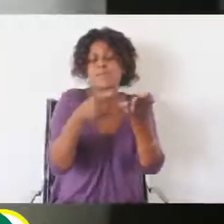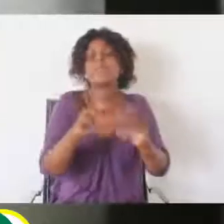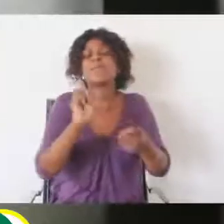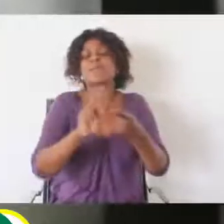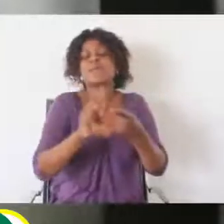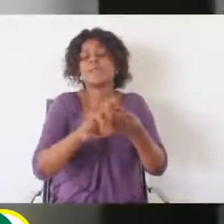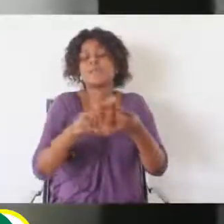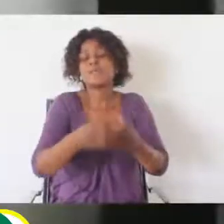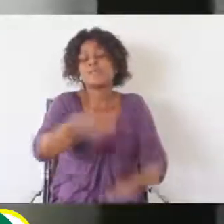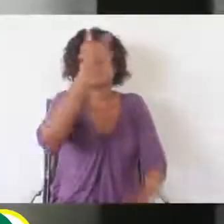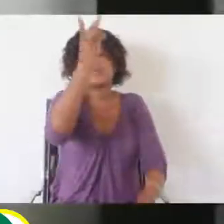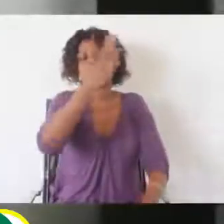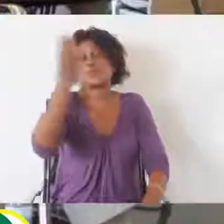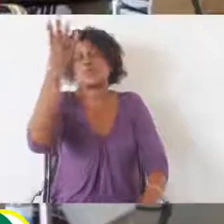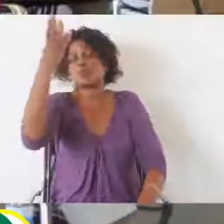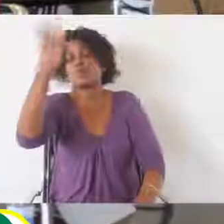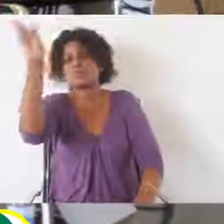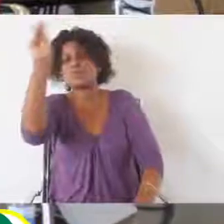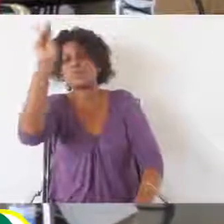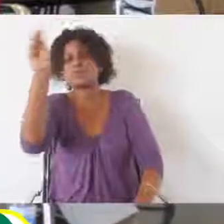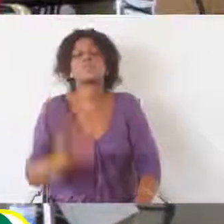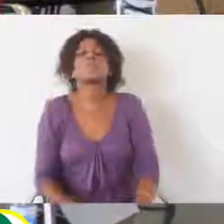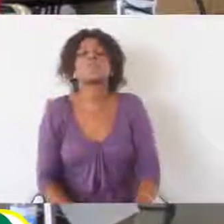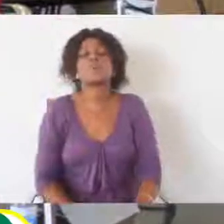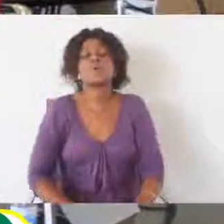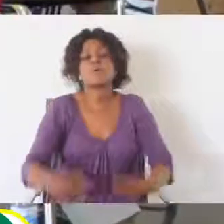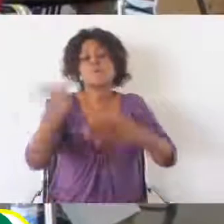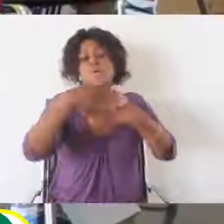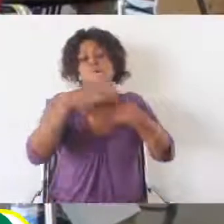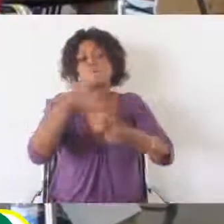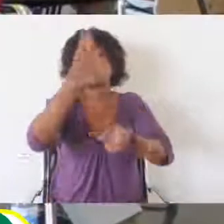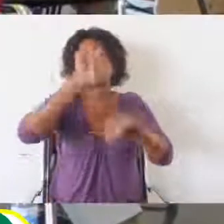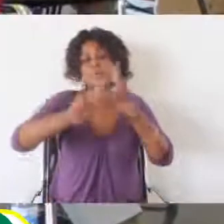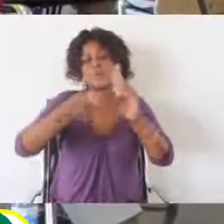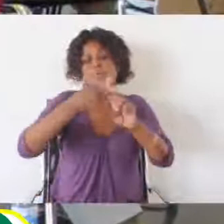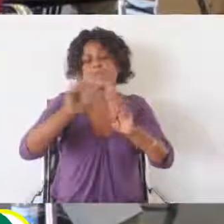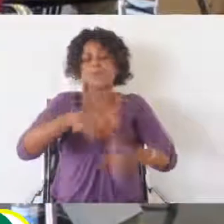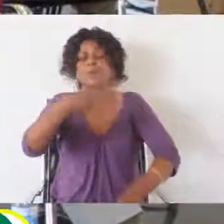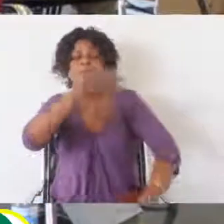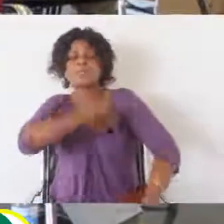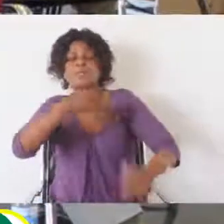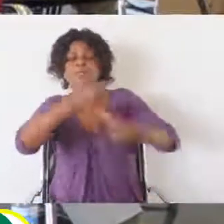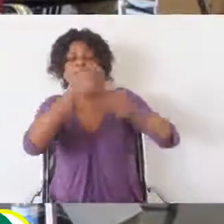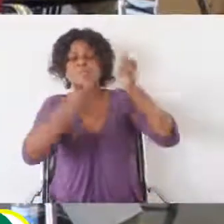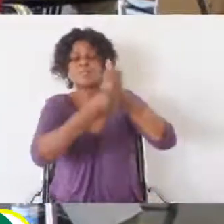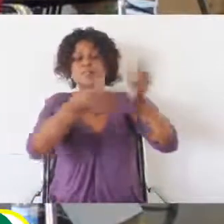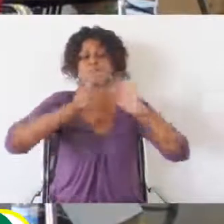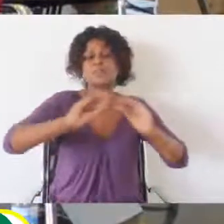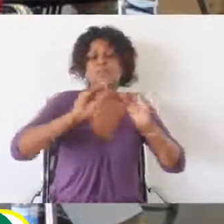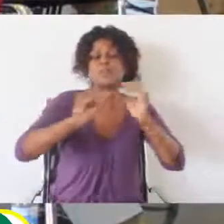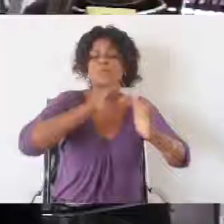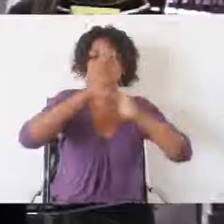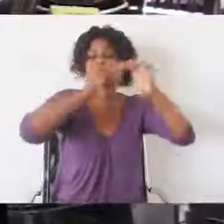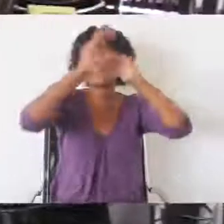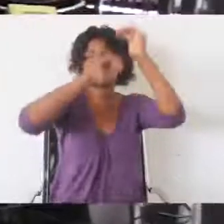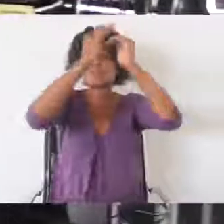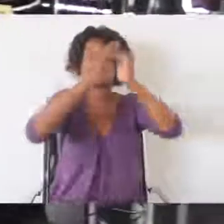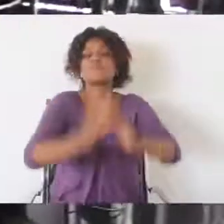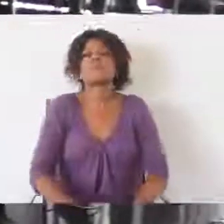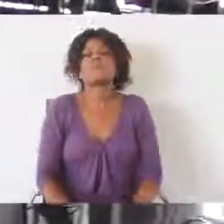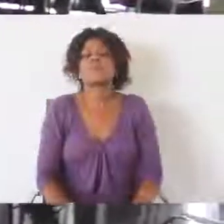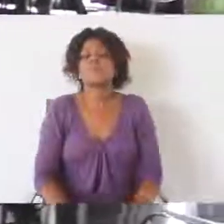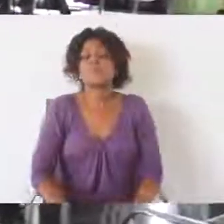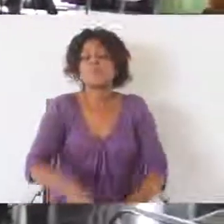Educação e Desenvolvimento Humano, professor Dr. Manuel Basso, destacou que a educação à distância foi o caminho e a